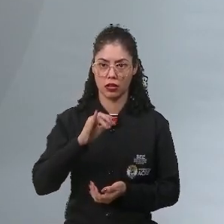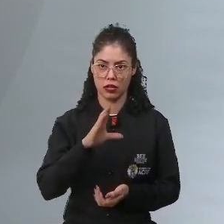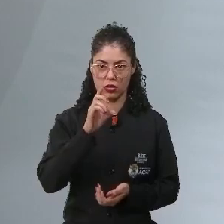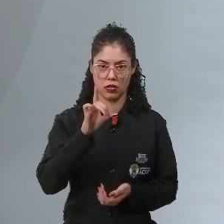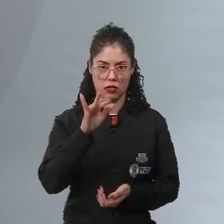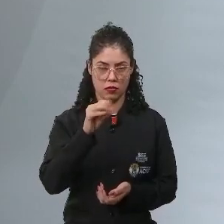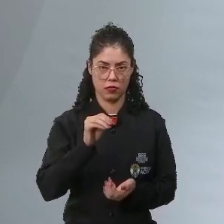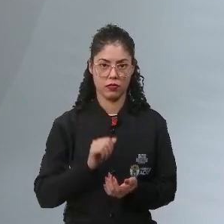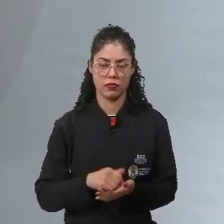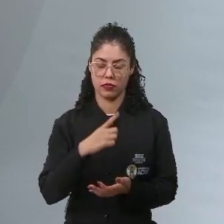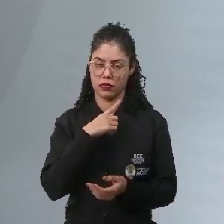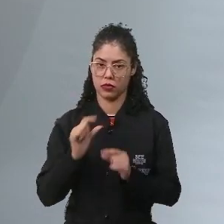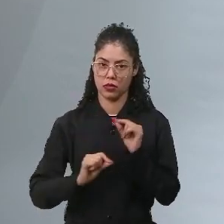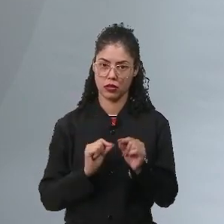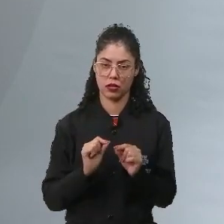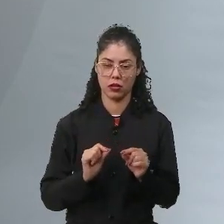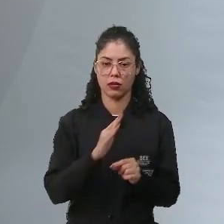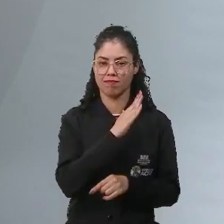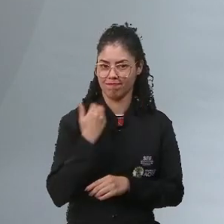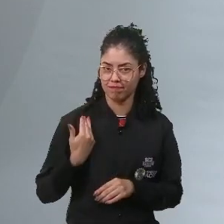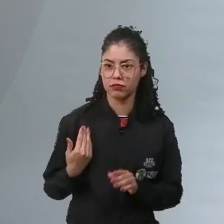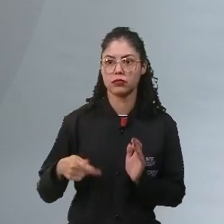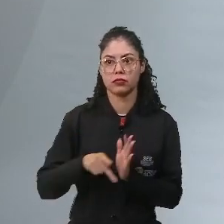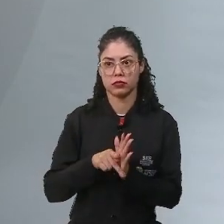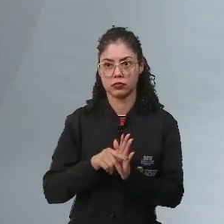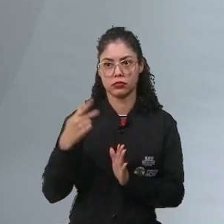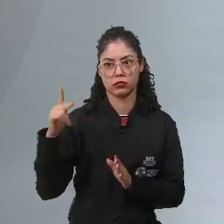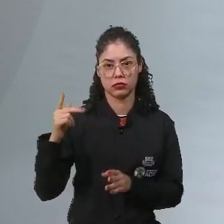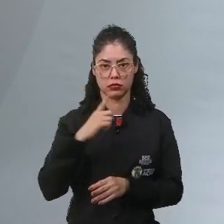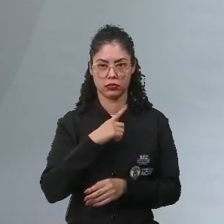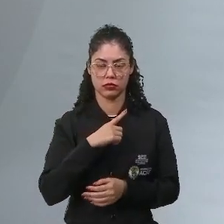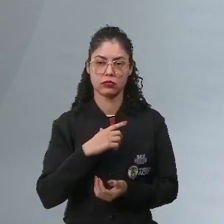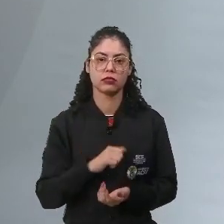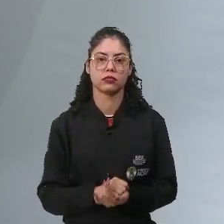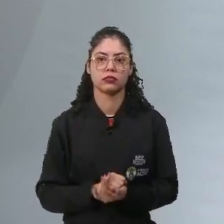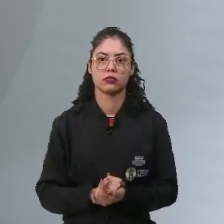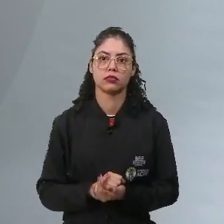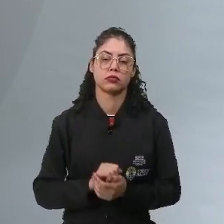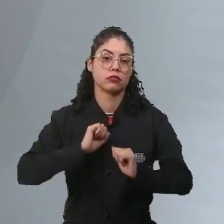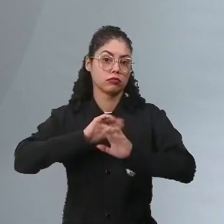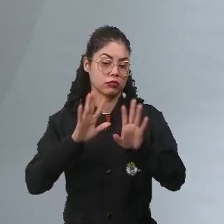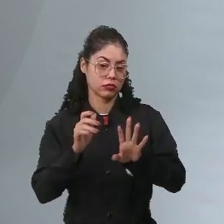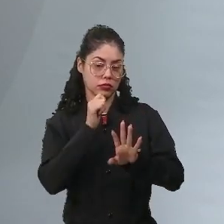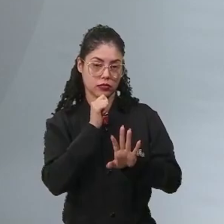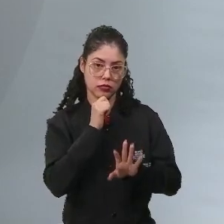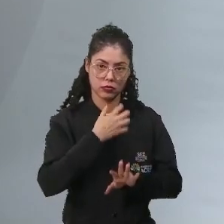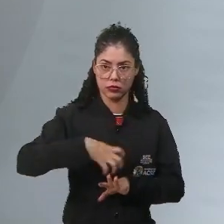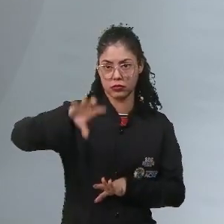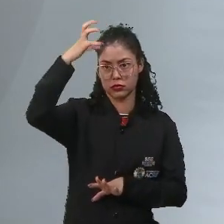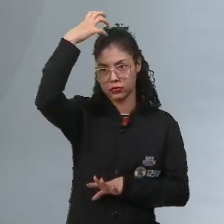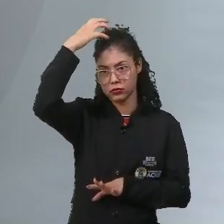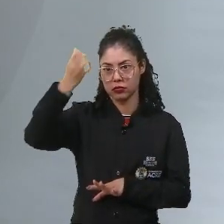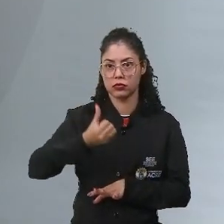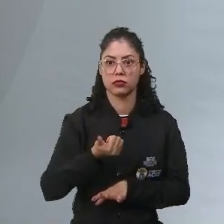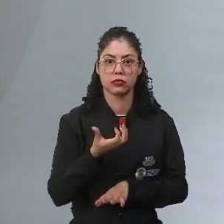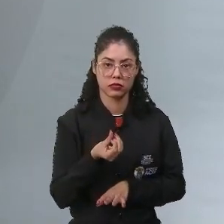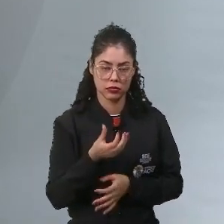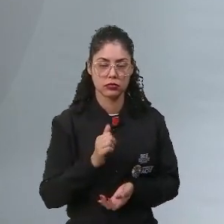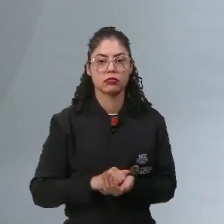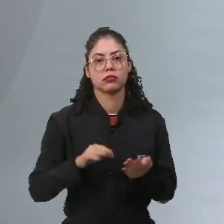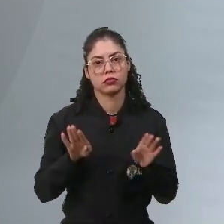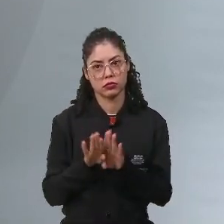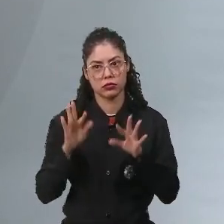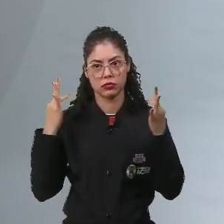Robespierre, a gente tem essas execuções que vão acontecer ali na guilhotina. Inclusive, o rei Luís XVI e sua família